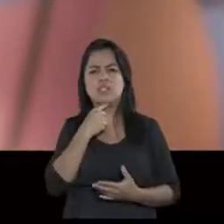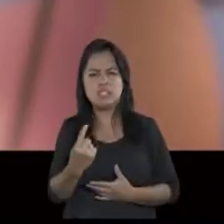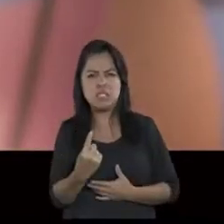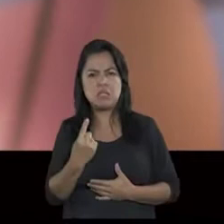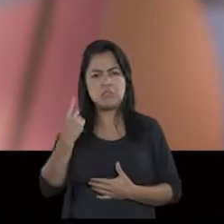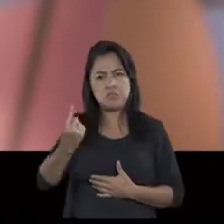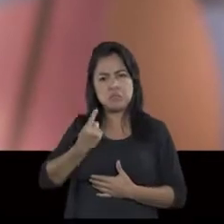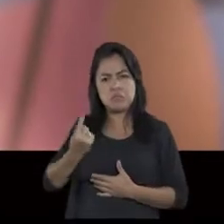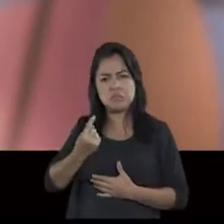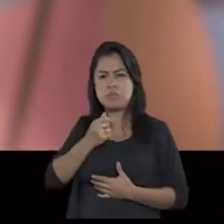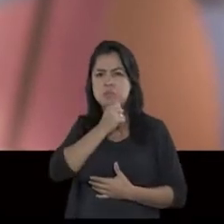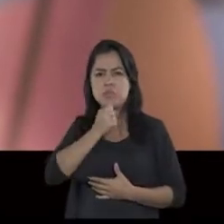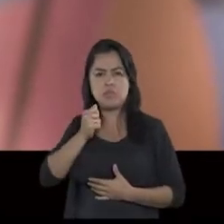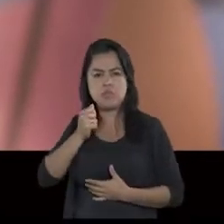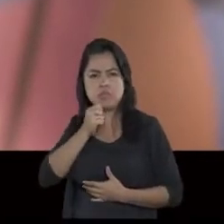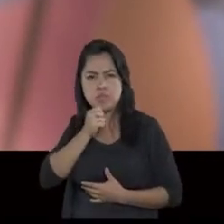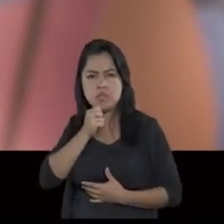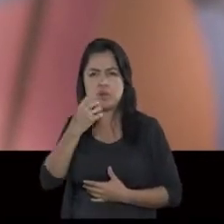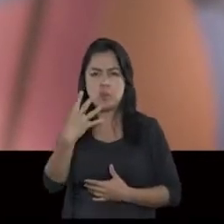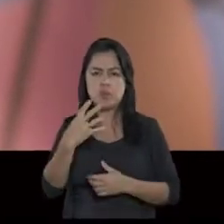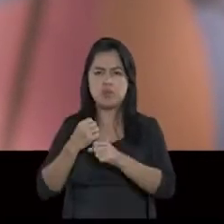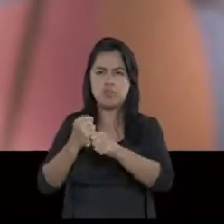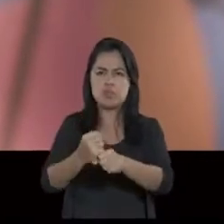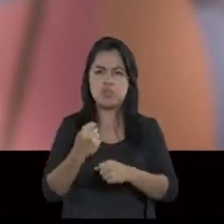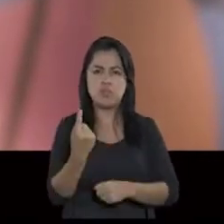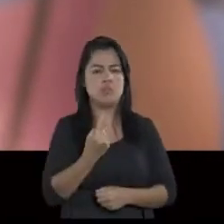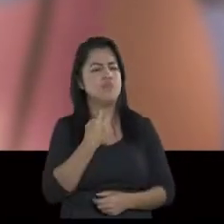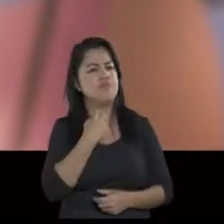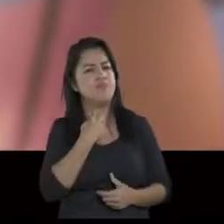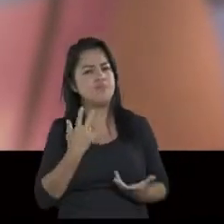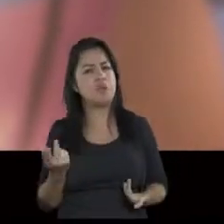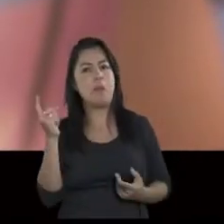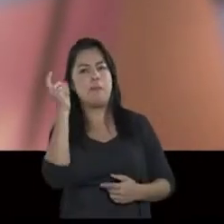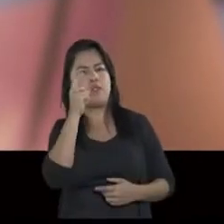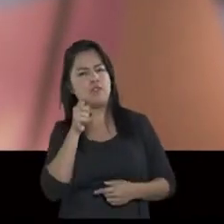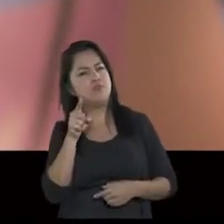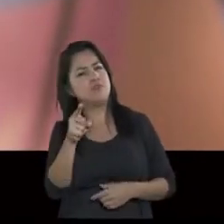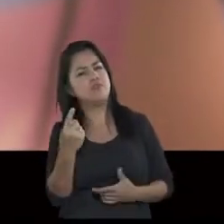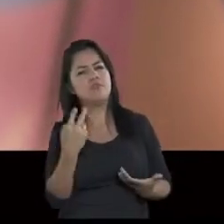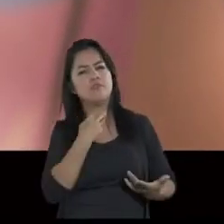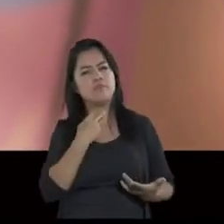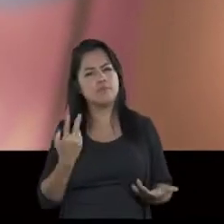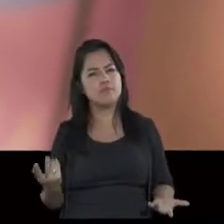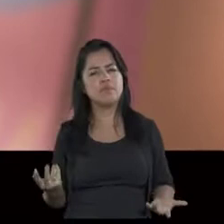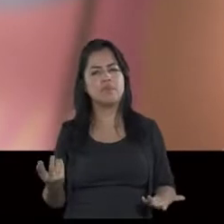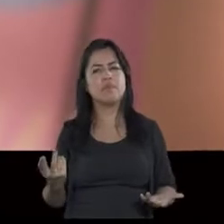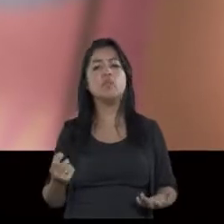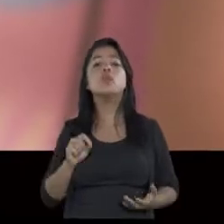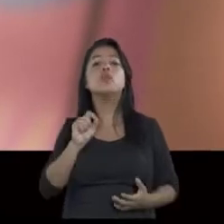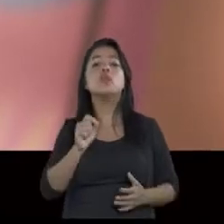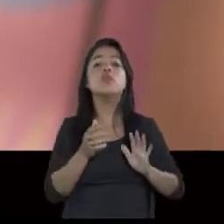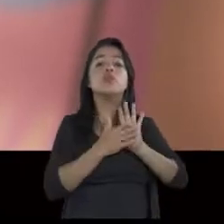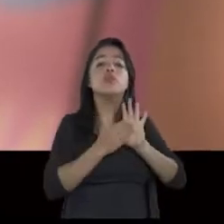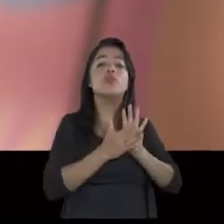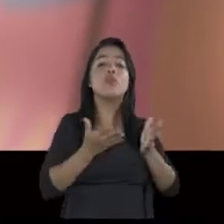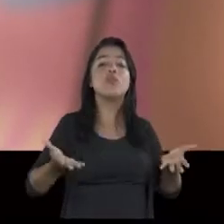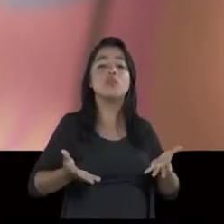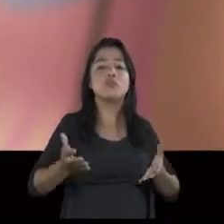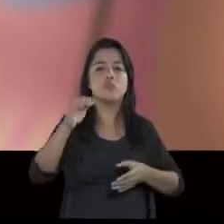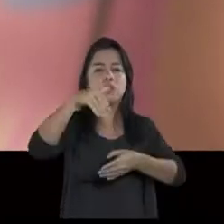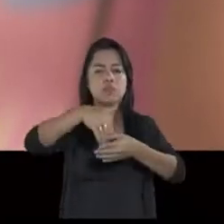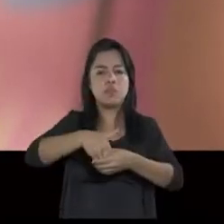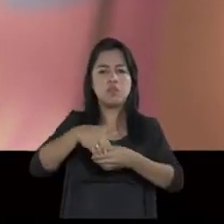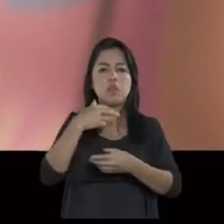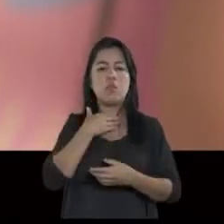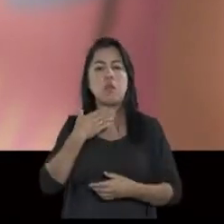Ninguém consegue resolver a Macapá dos próximos quatro anos sozinho e mentindo para você. O que estará em pauta nessa eleição não